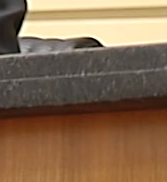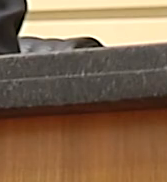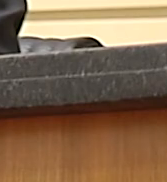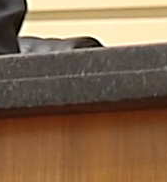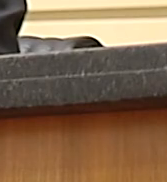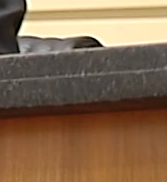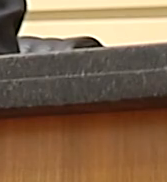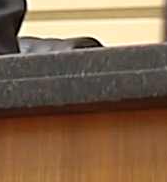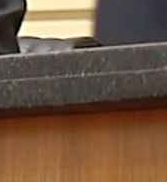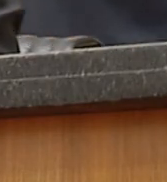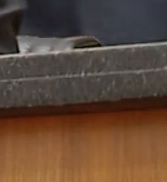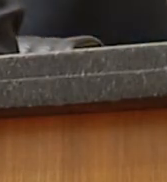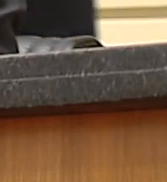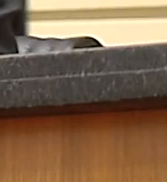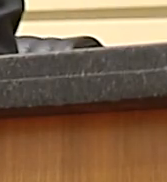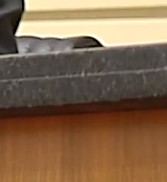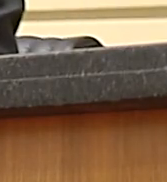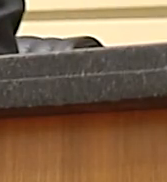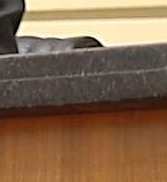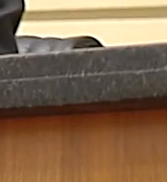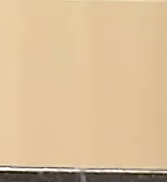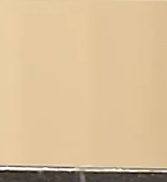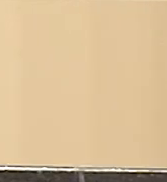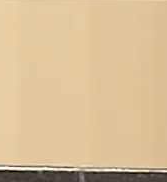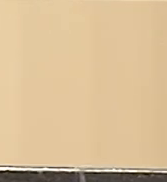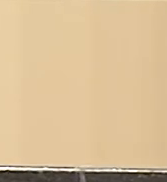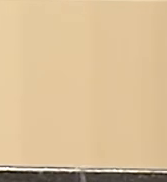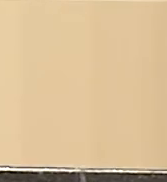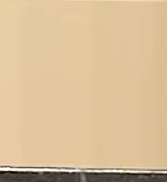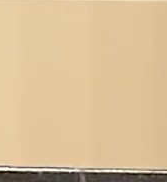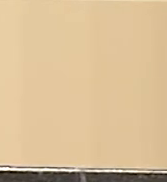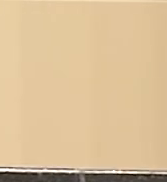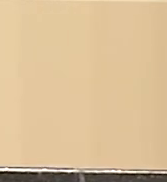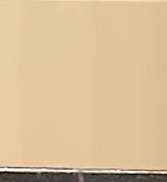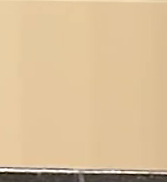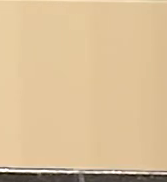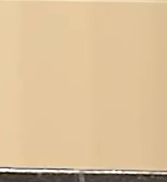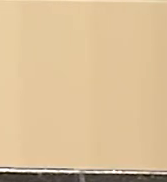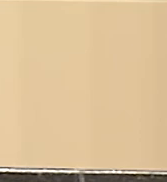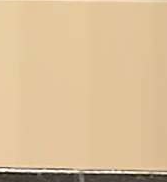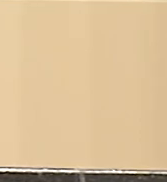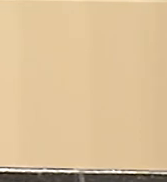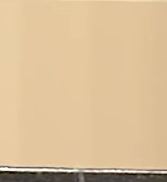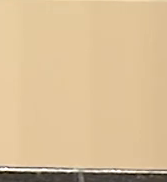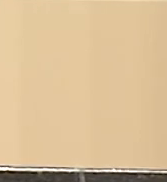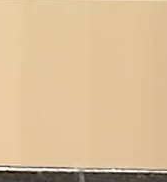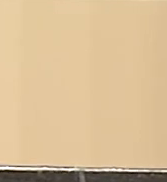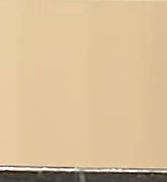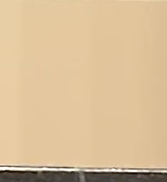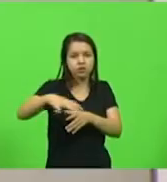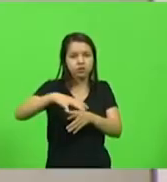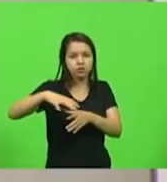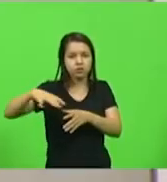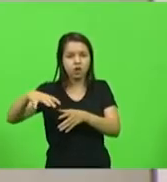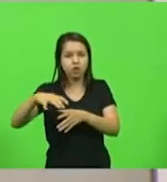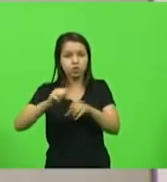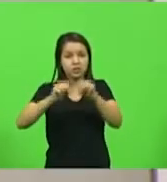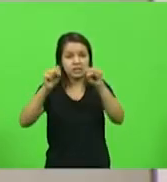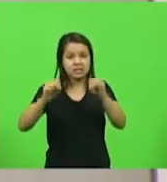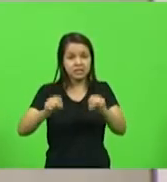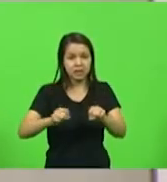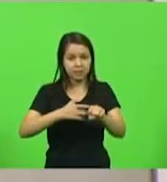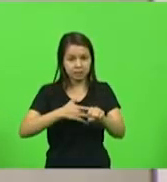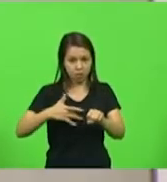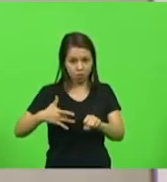desafios que acabou oferecendo oportunidades e falou da importância da regionalização da saúde. A maioria dos